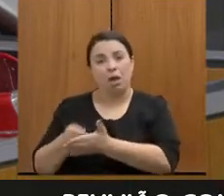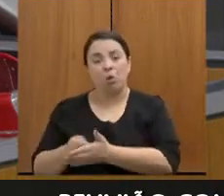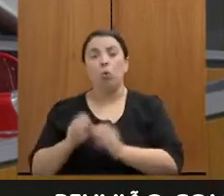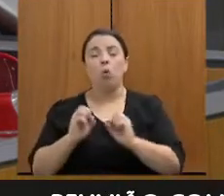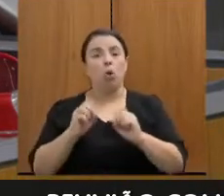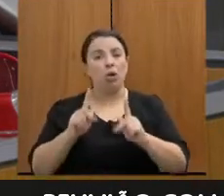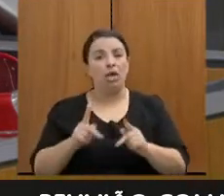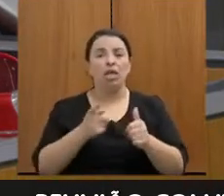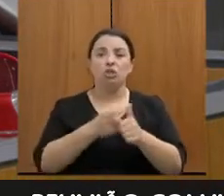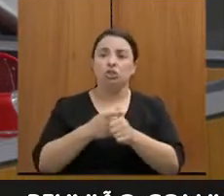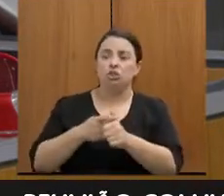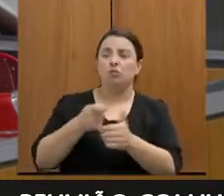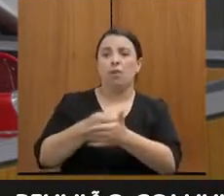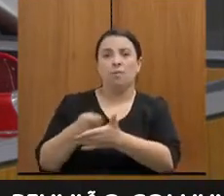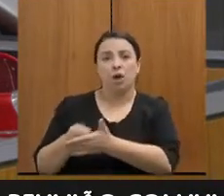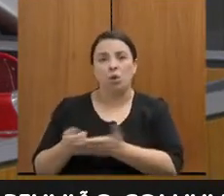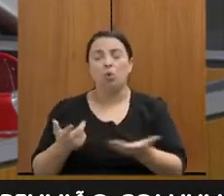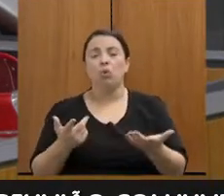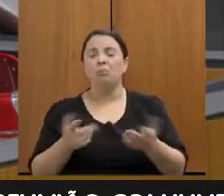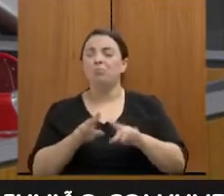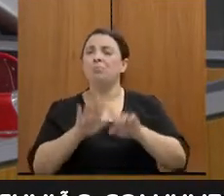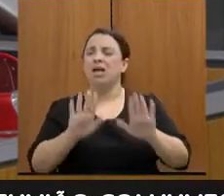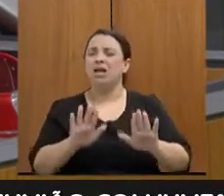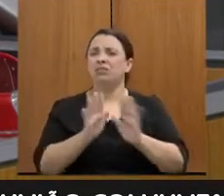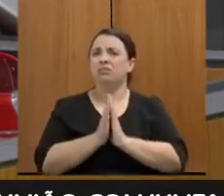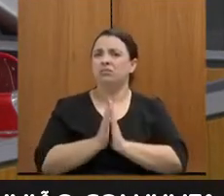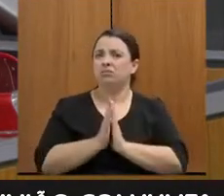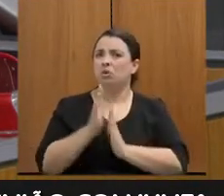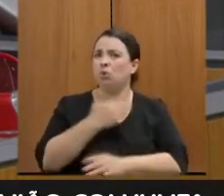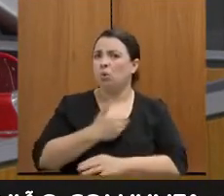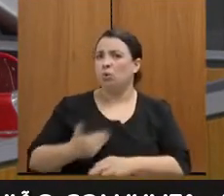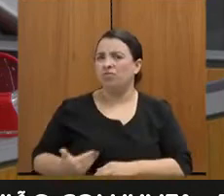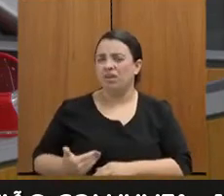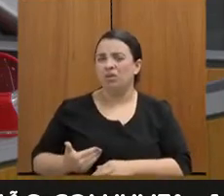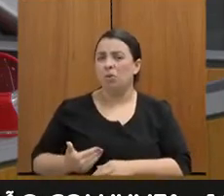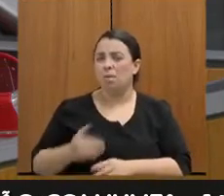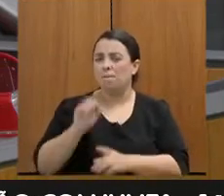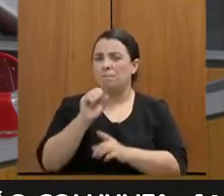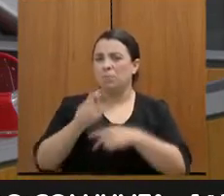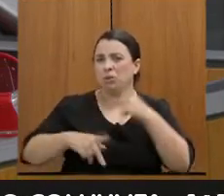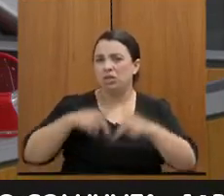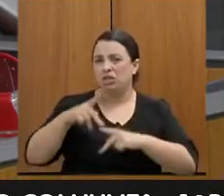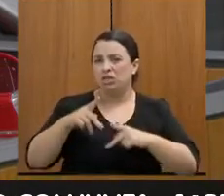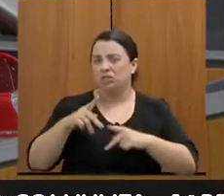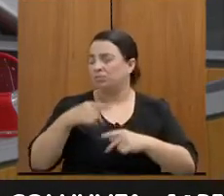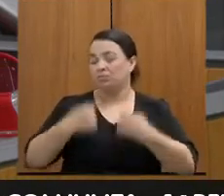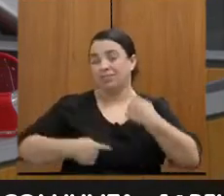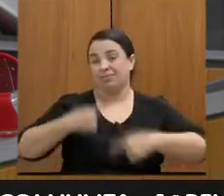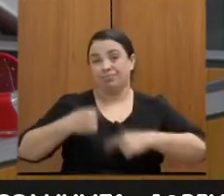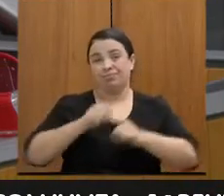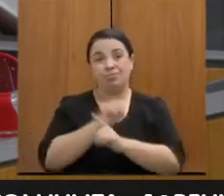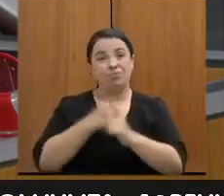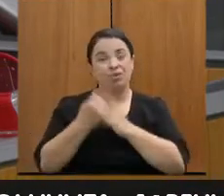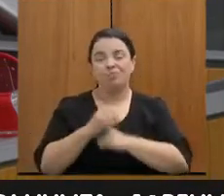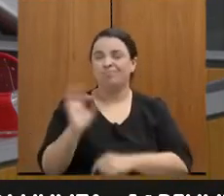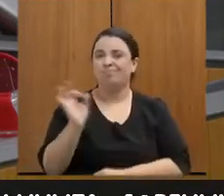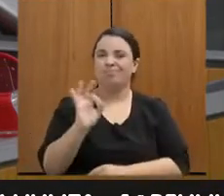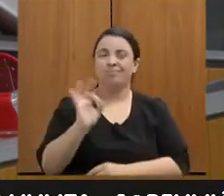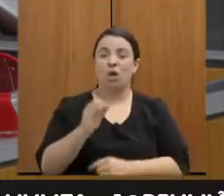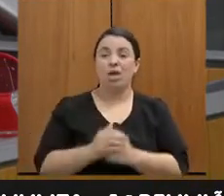dívidas, o fato é que o governo não tem política social e apresenta à sociedade